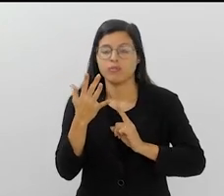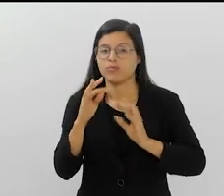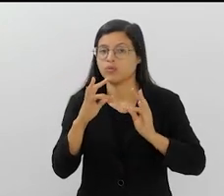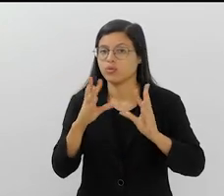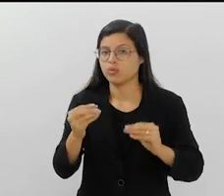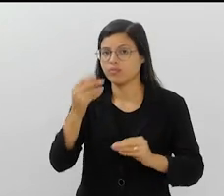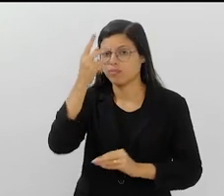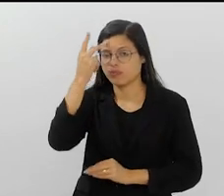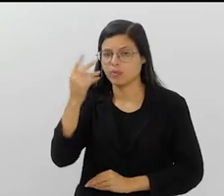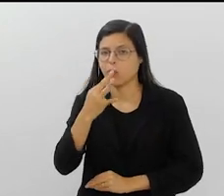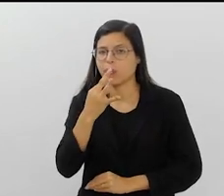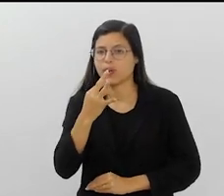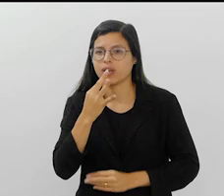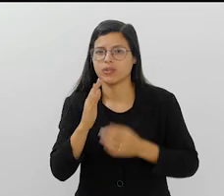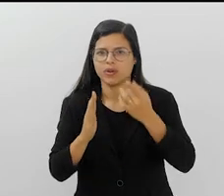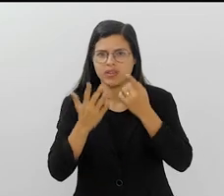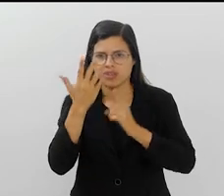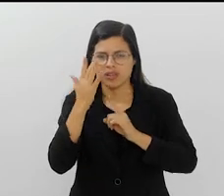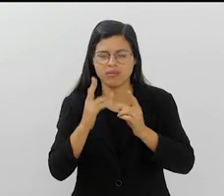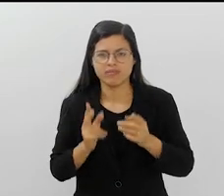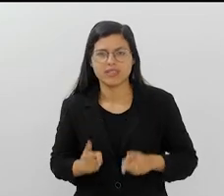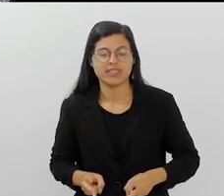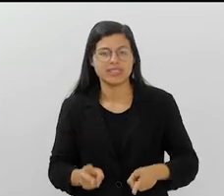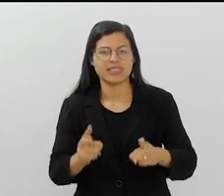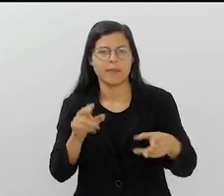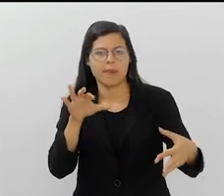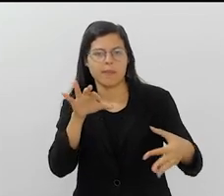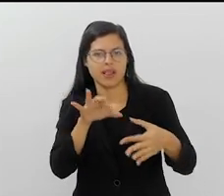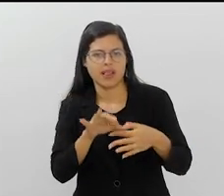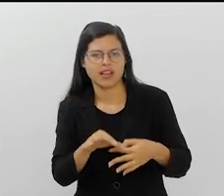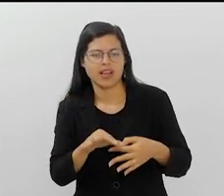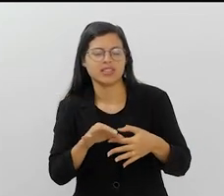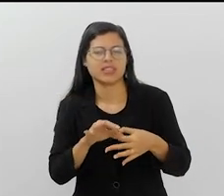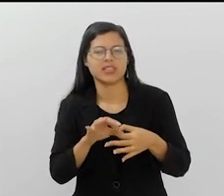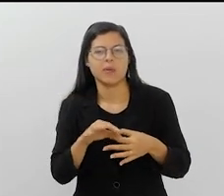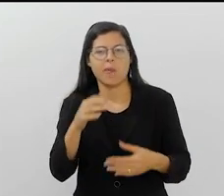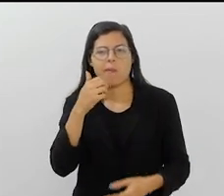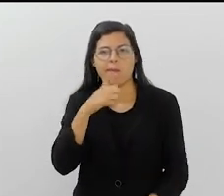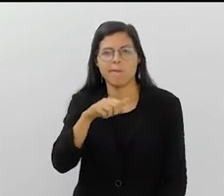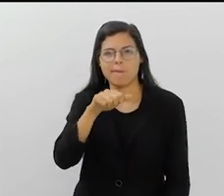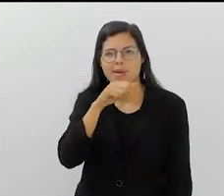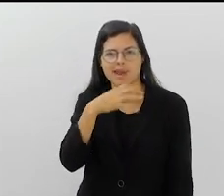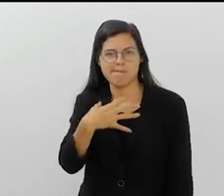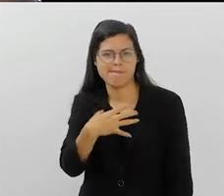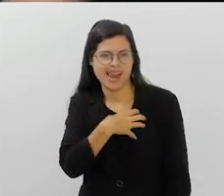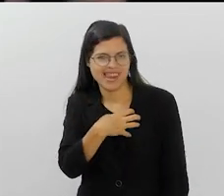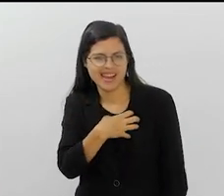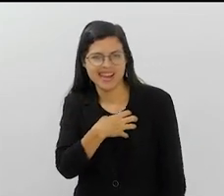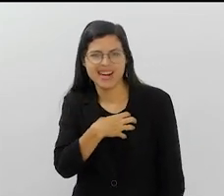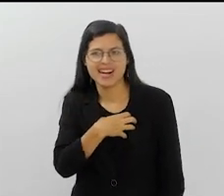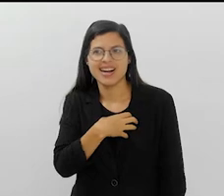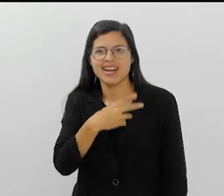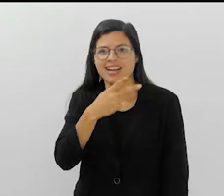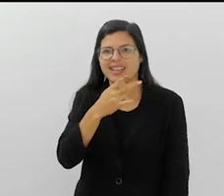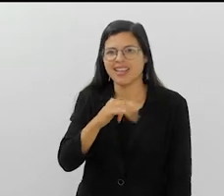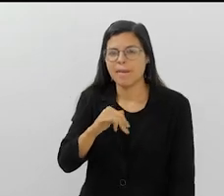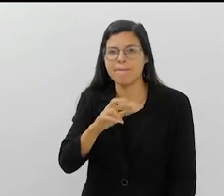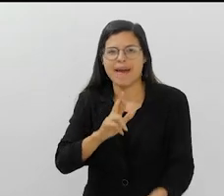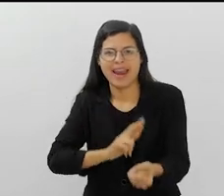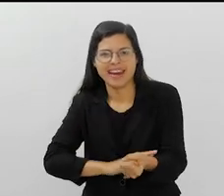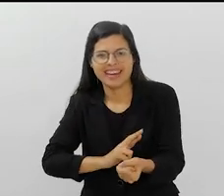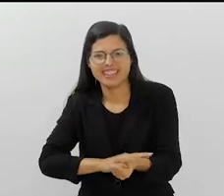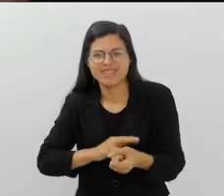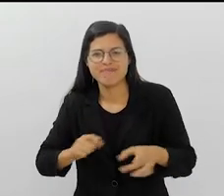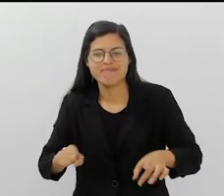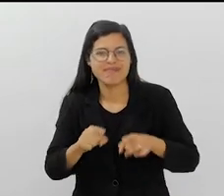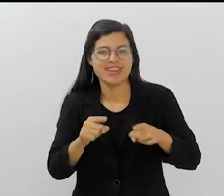Todas as pessoas que eu conheci no carnaval têm sempre uma ligação. Uma mãe que foi baiana, um pai ritmista, um tio que levou...